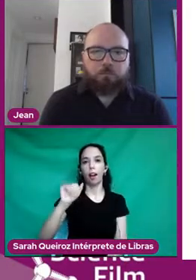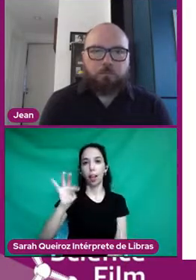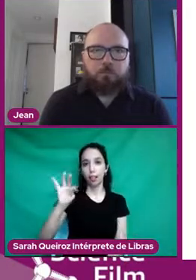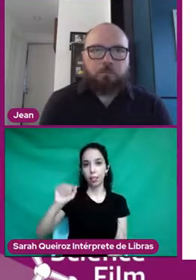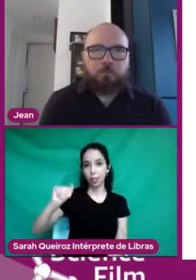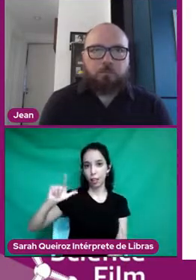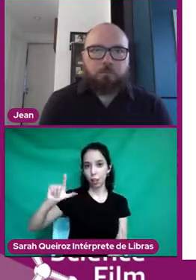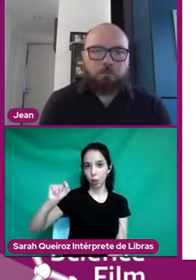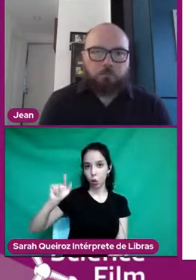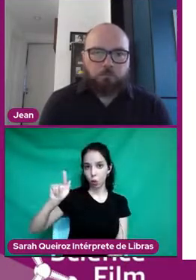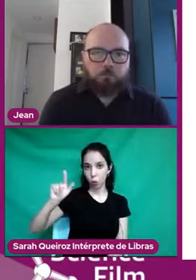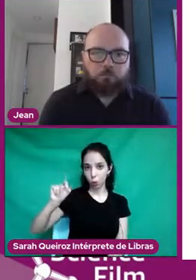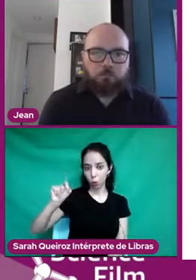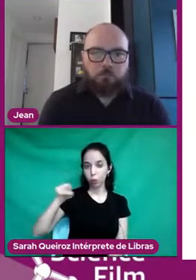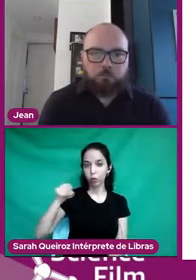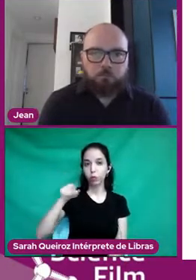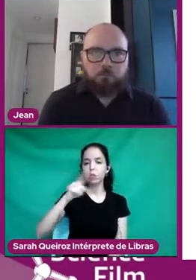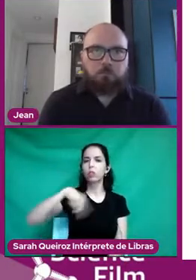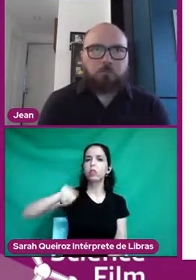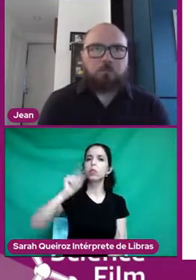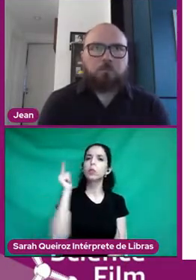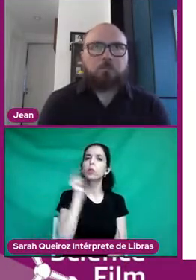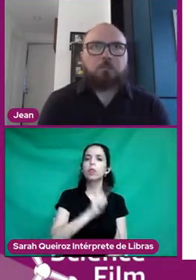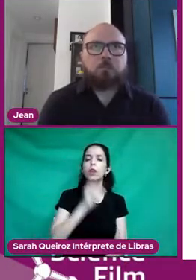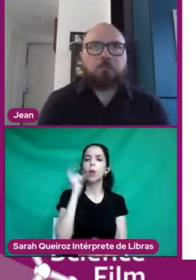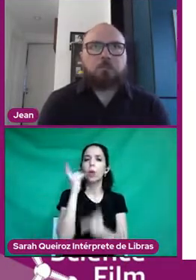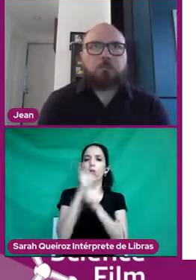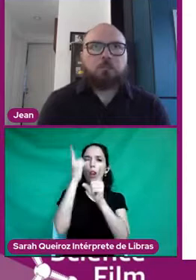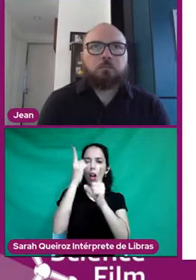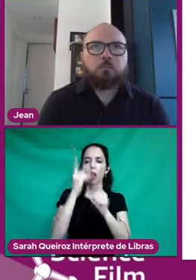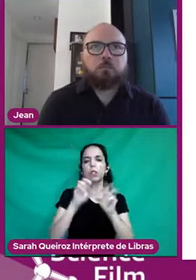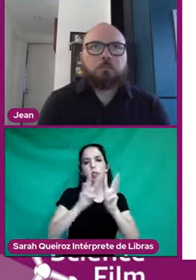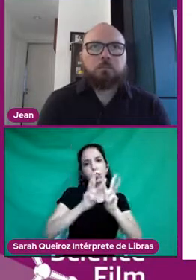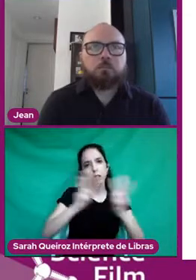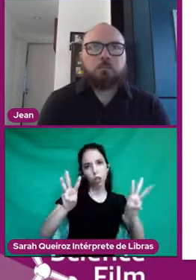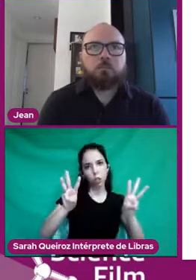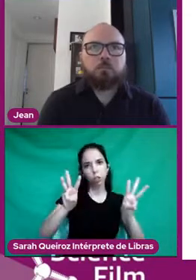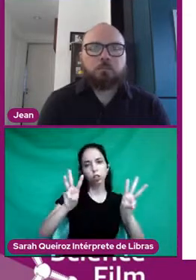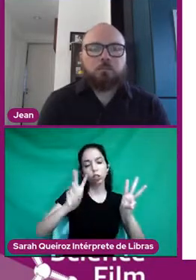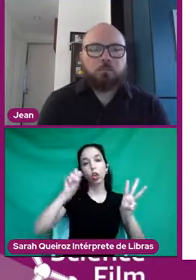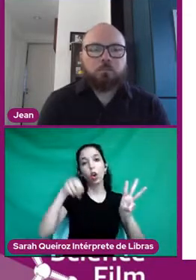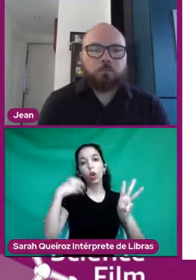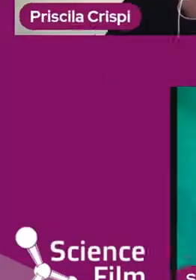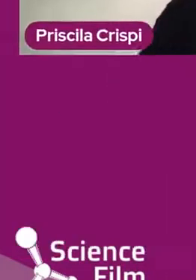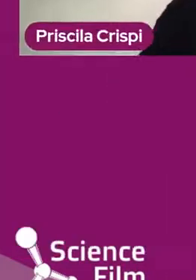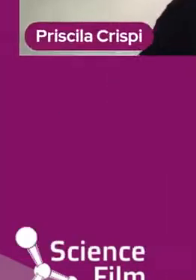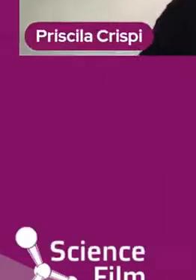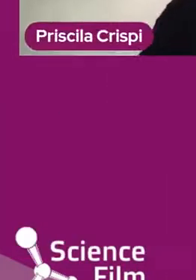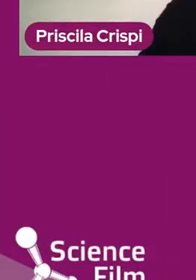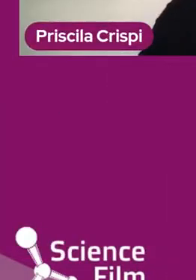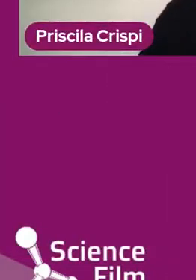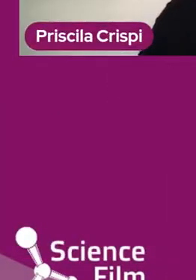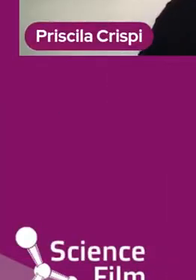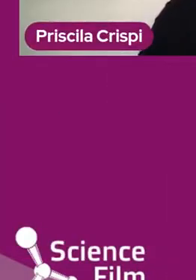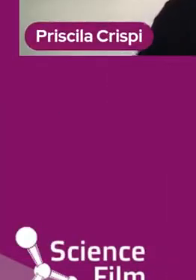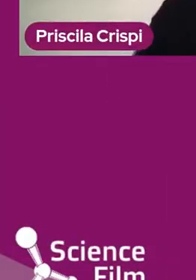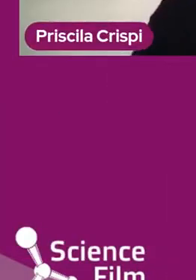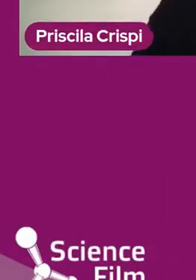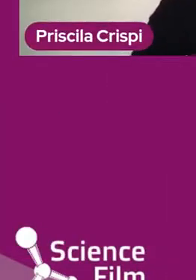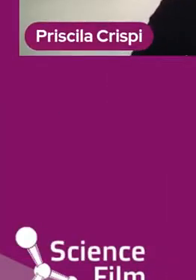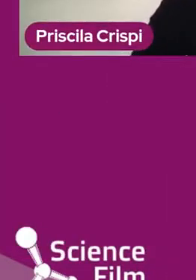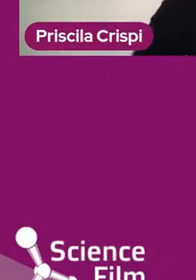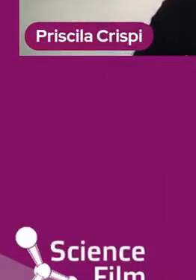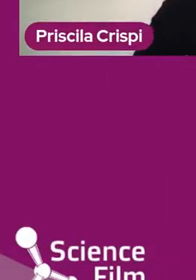Esse catálogo, vocês podem encontrar ele tanto no site do Conkits, quanto nesse link disponibilizado aqui no link free.